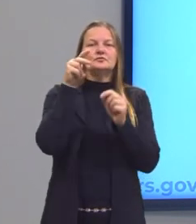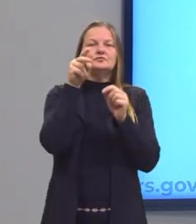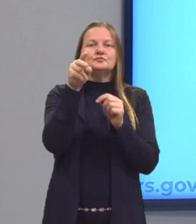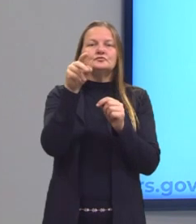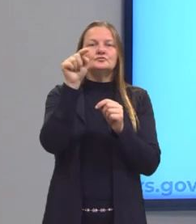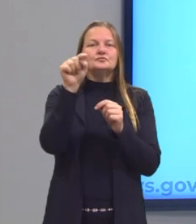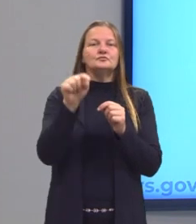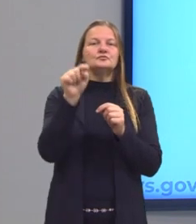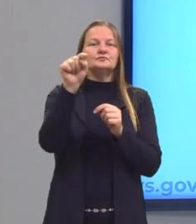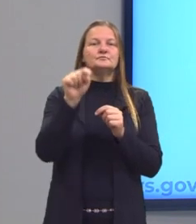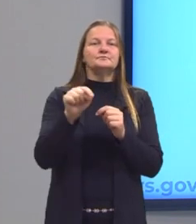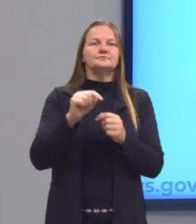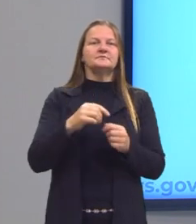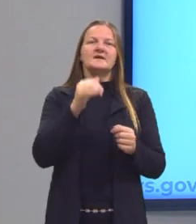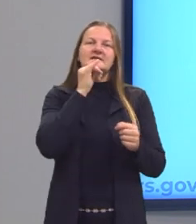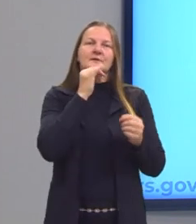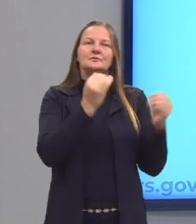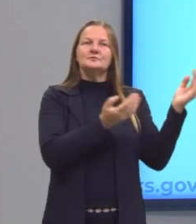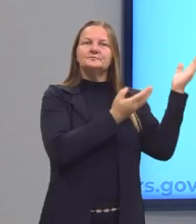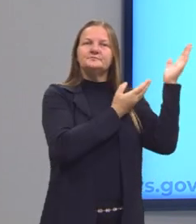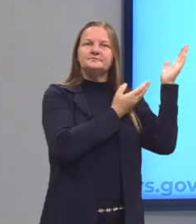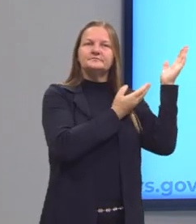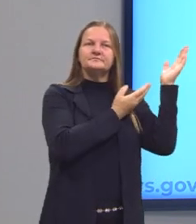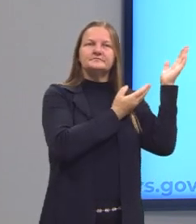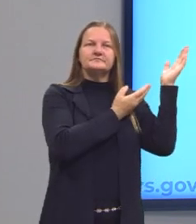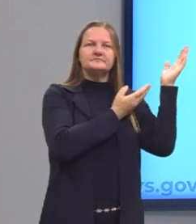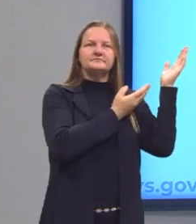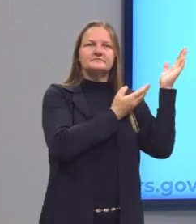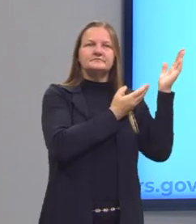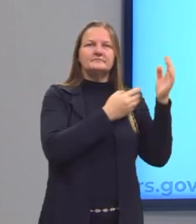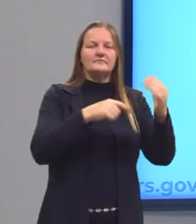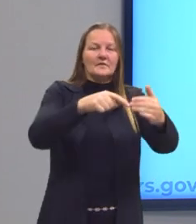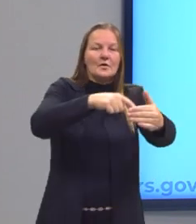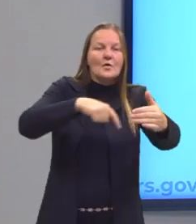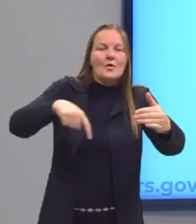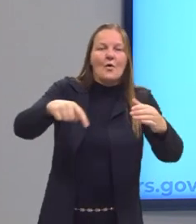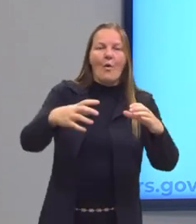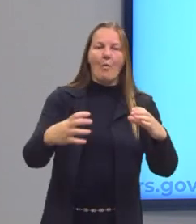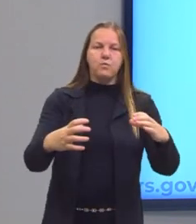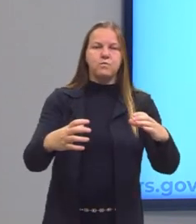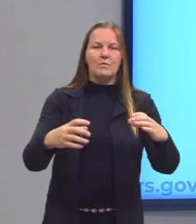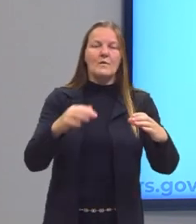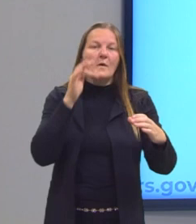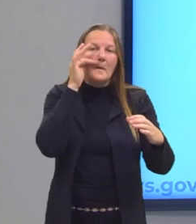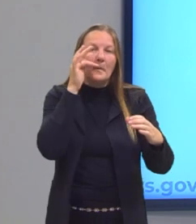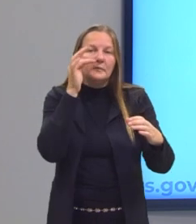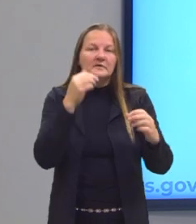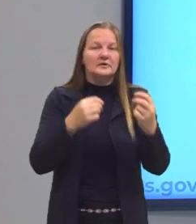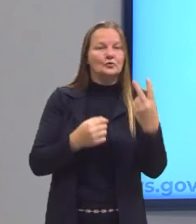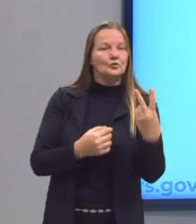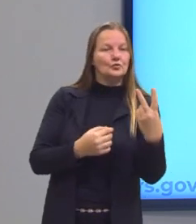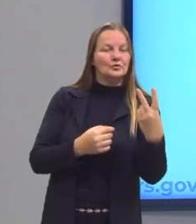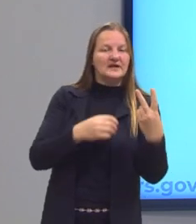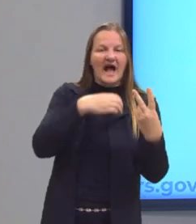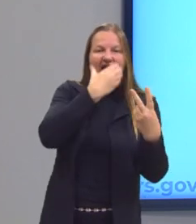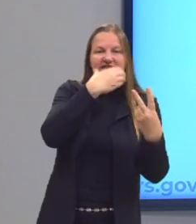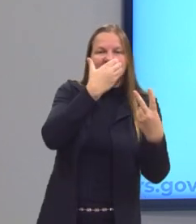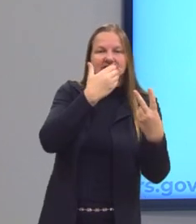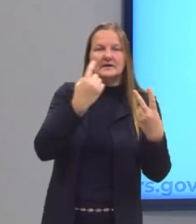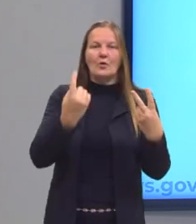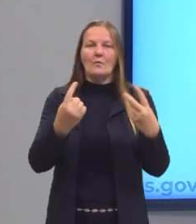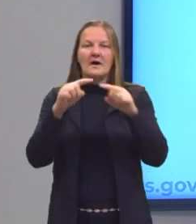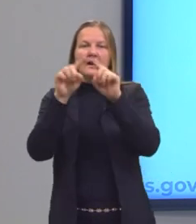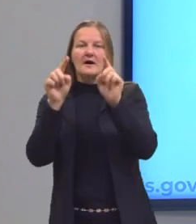eles. Então aqui nós temos um exemplo. Em uma tigela de frutas, para cada duas maçãs, temos uma pera.